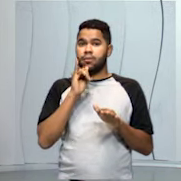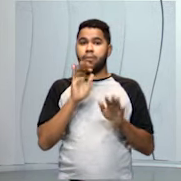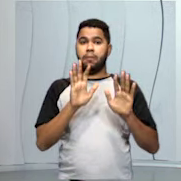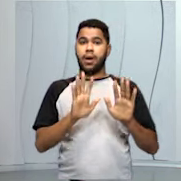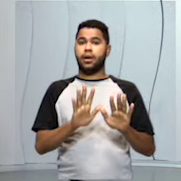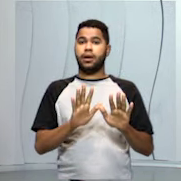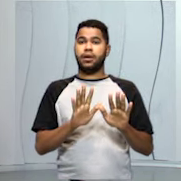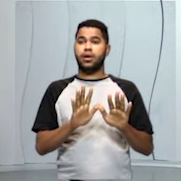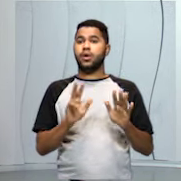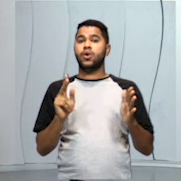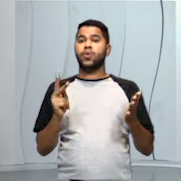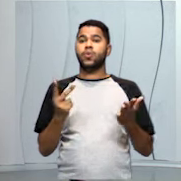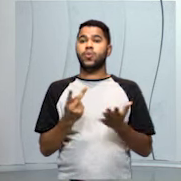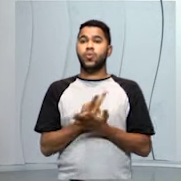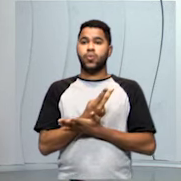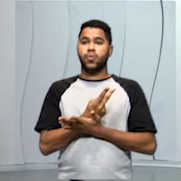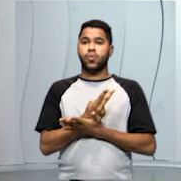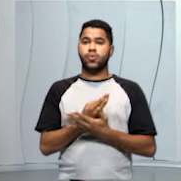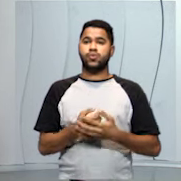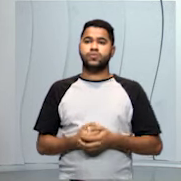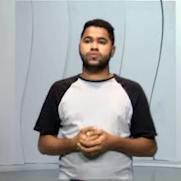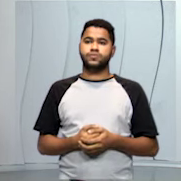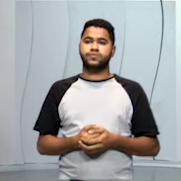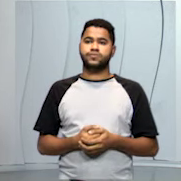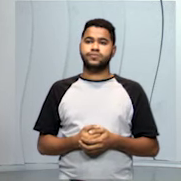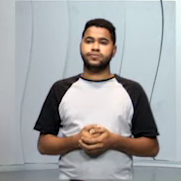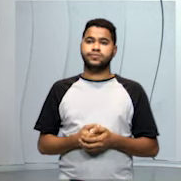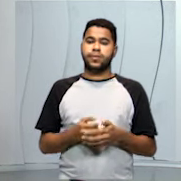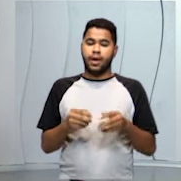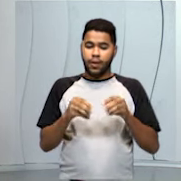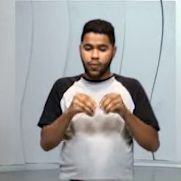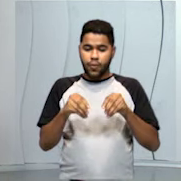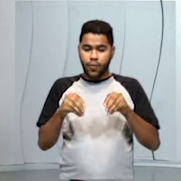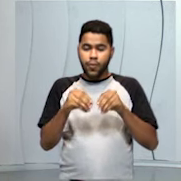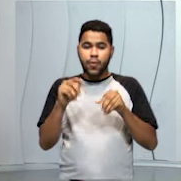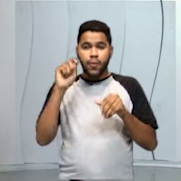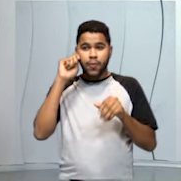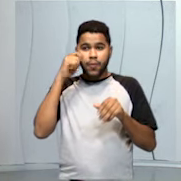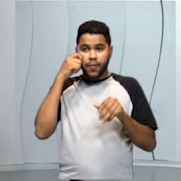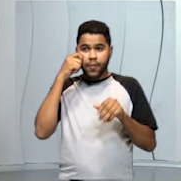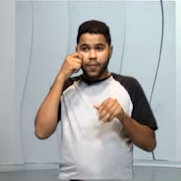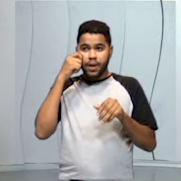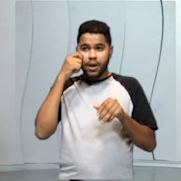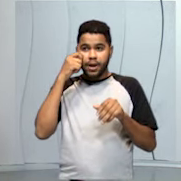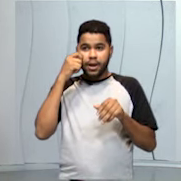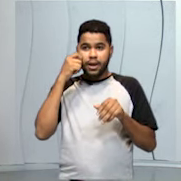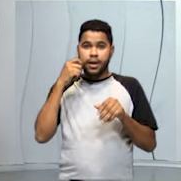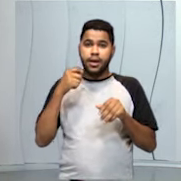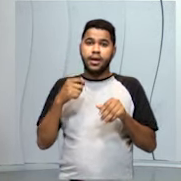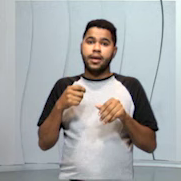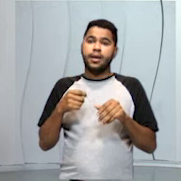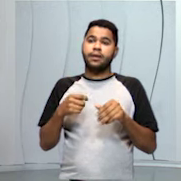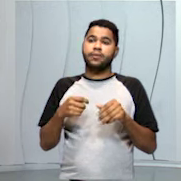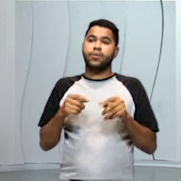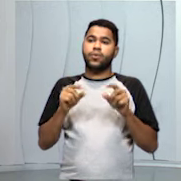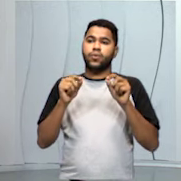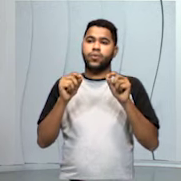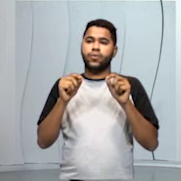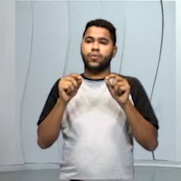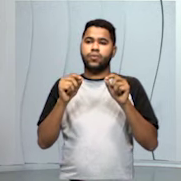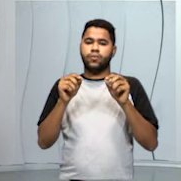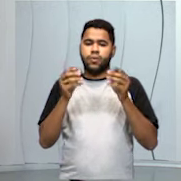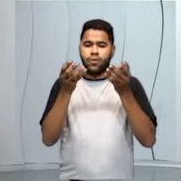-lo, o que é que vai acontecer? As sementinhas, que são mais densas do que a água, vão